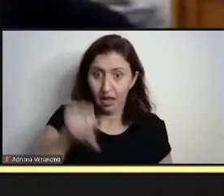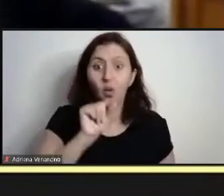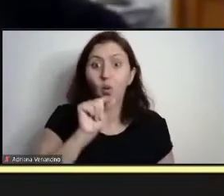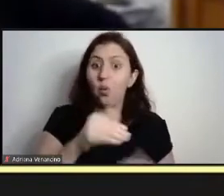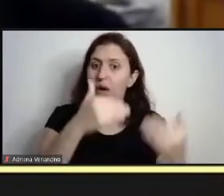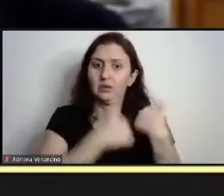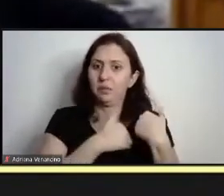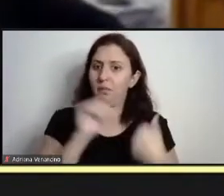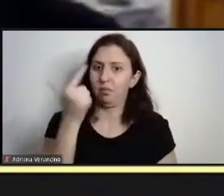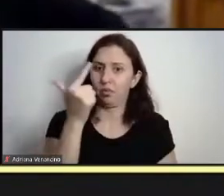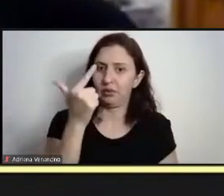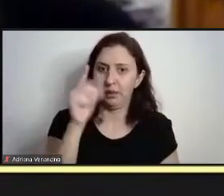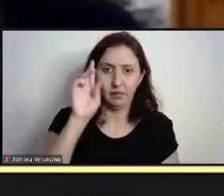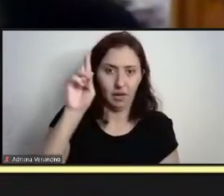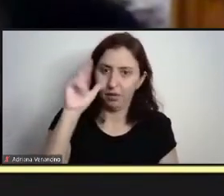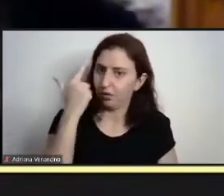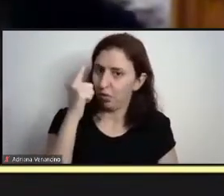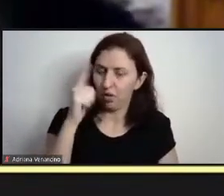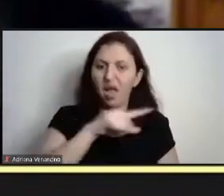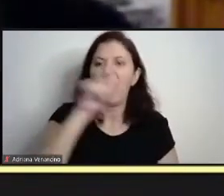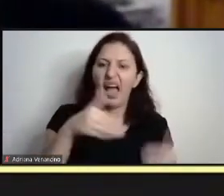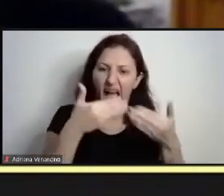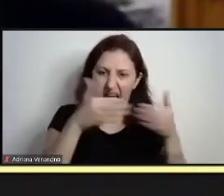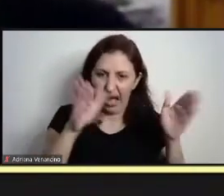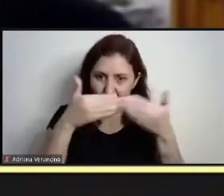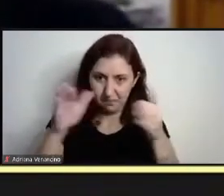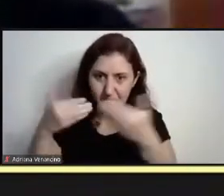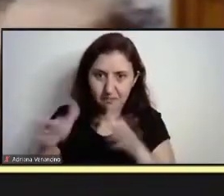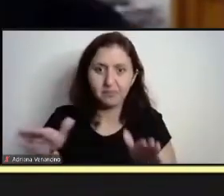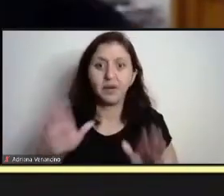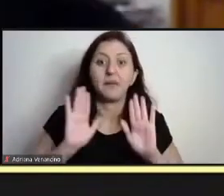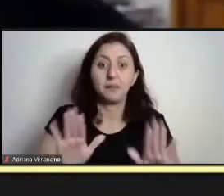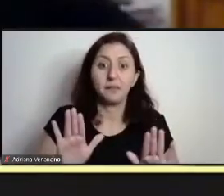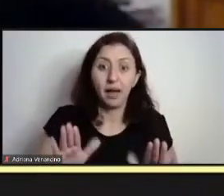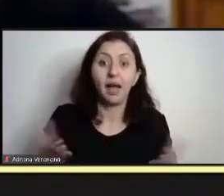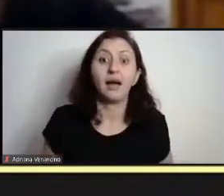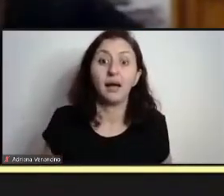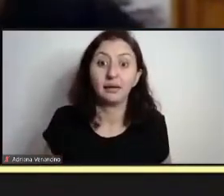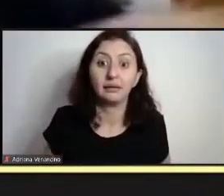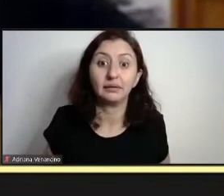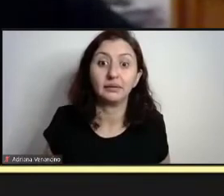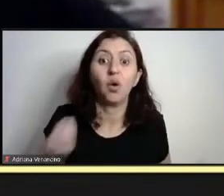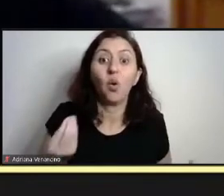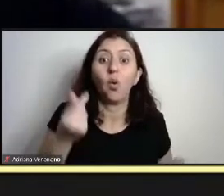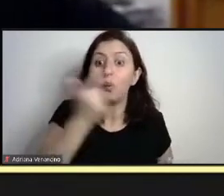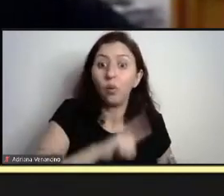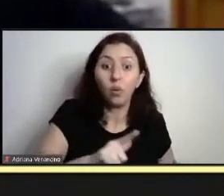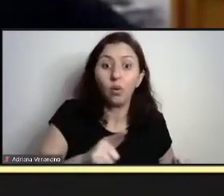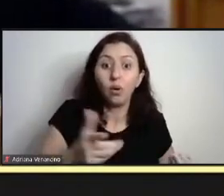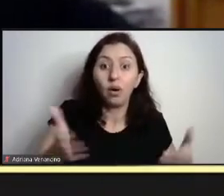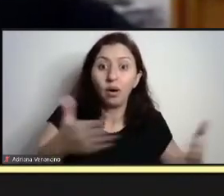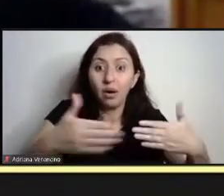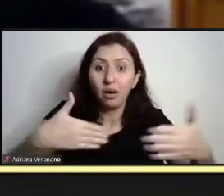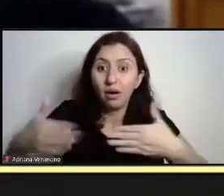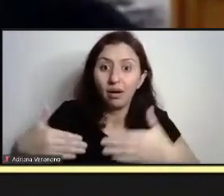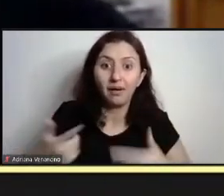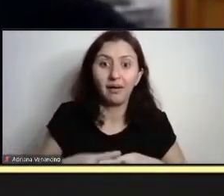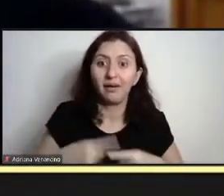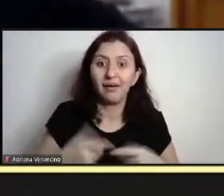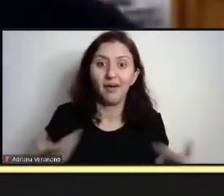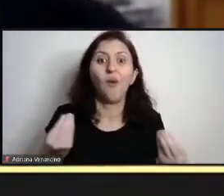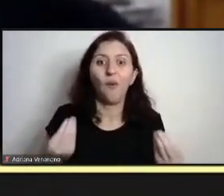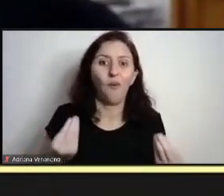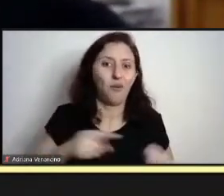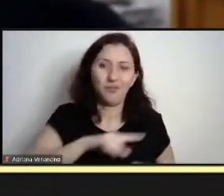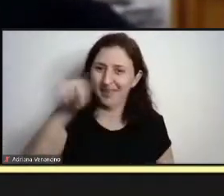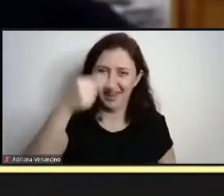abriram o comércio local, só que estão vendo as agruras disso. Porque, óbvio que não voltou a atividade no